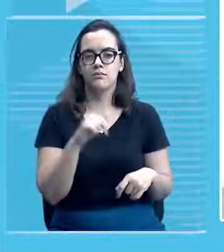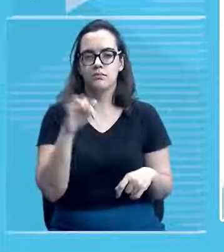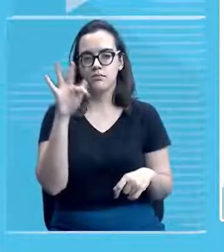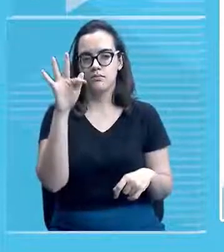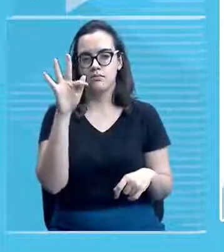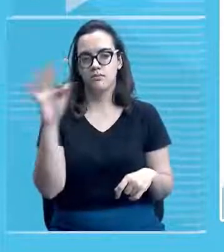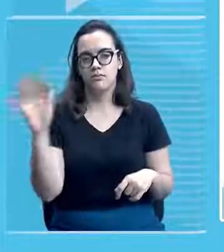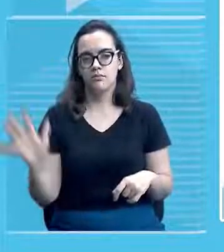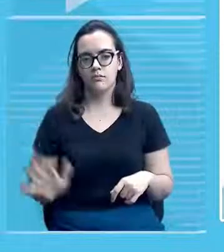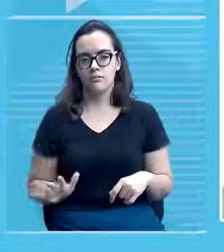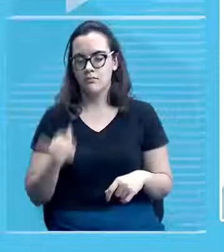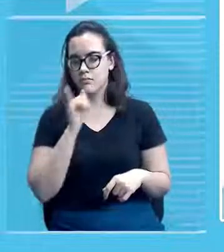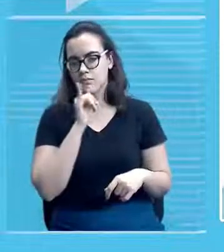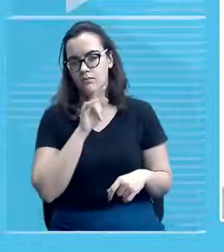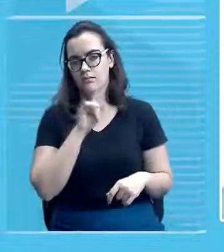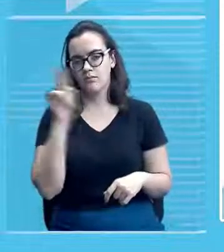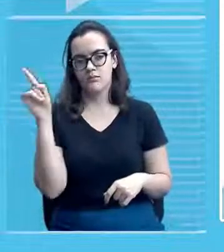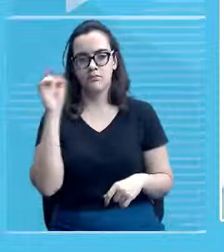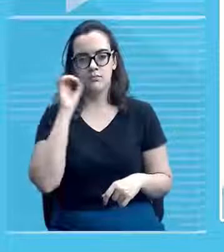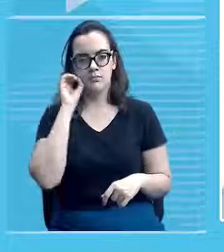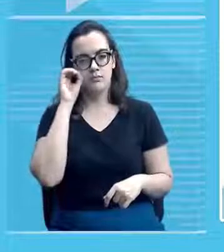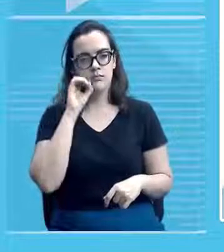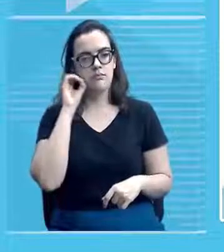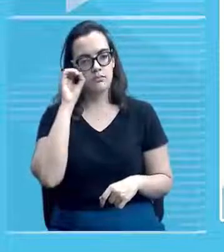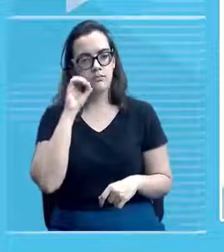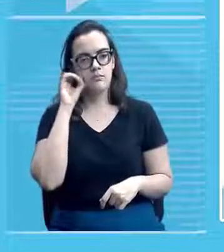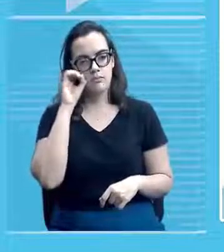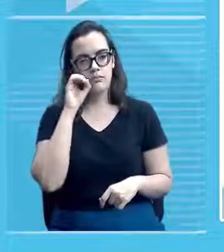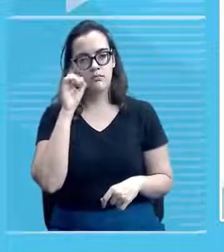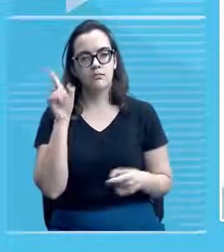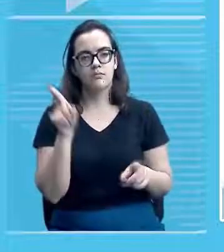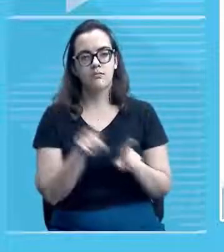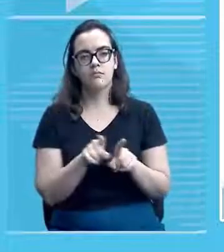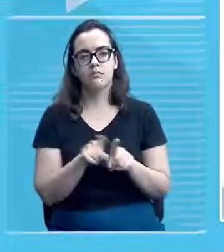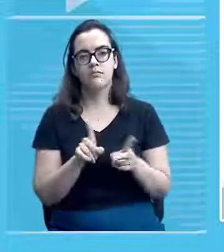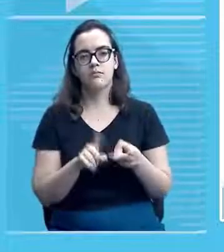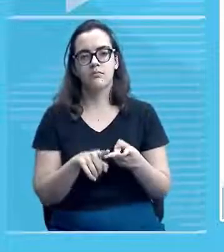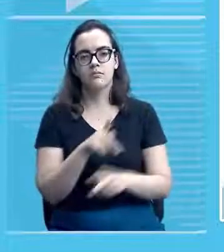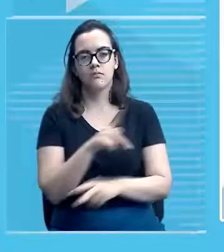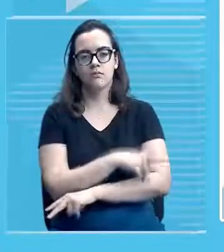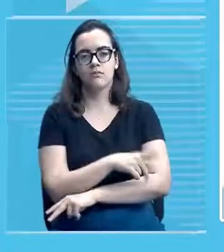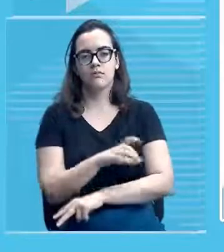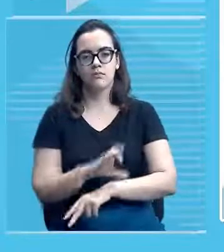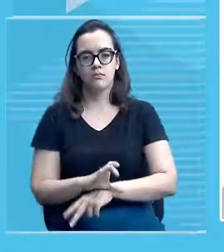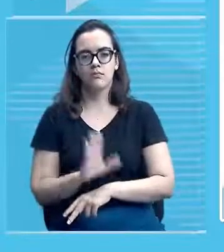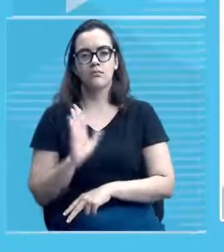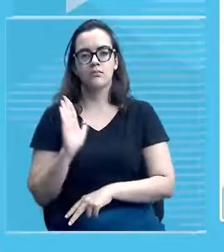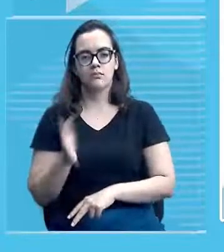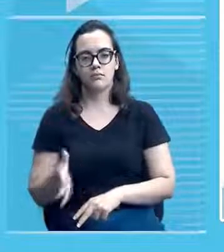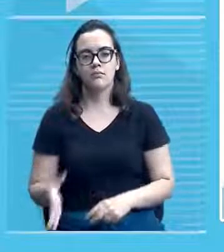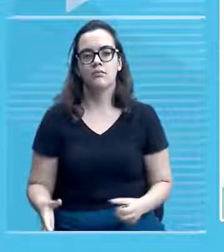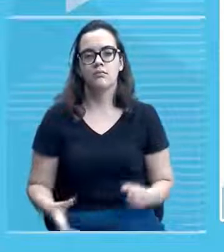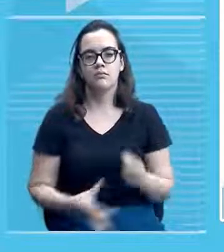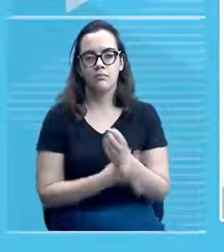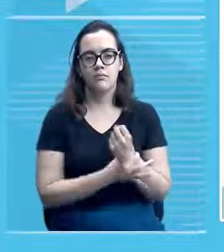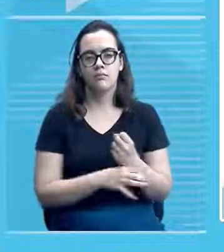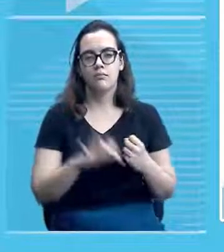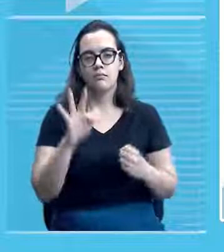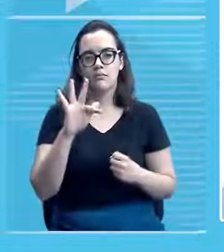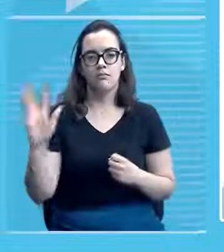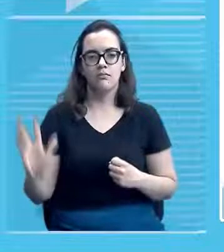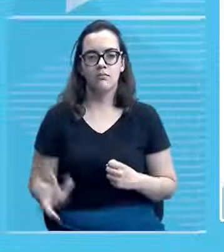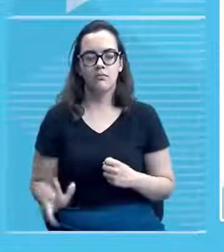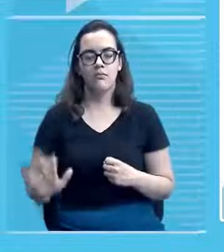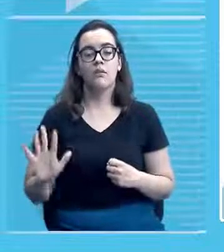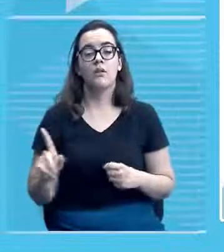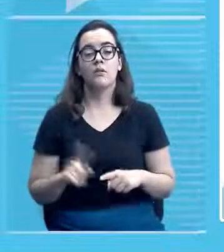da igreja de Nossa Senhora da Vitória e Nossa Senhora do Carmo ou a nível estadual né? como é o